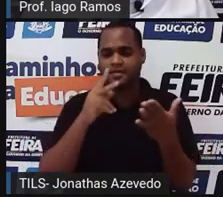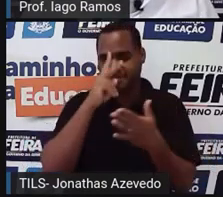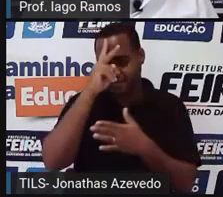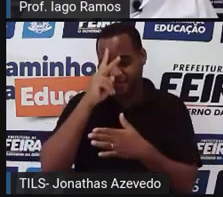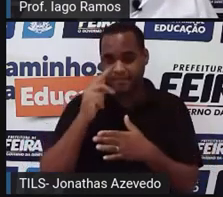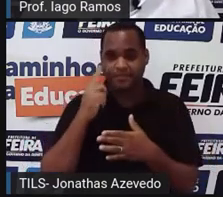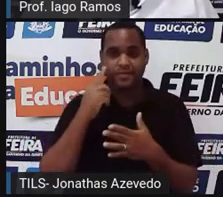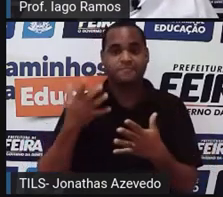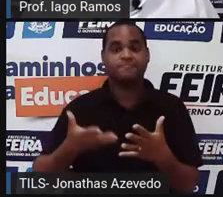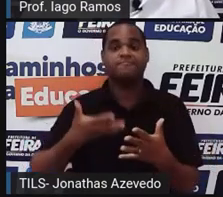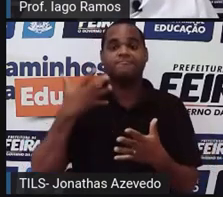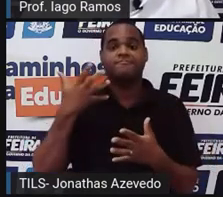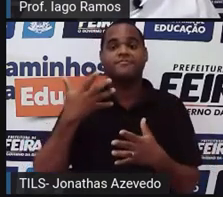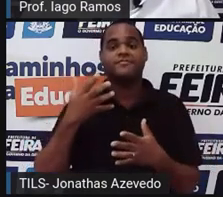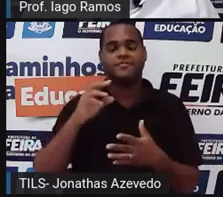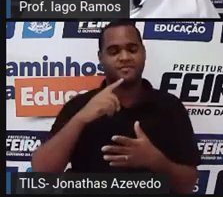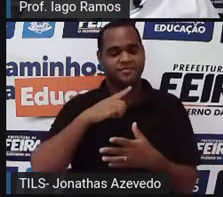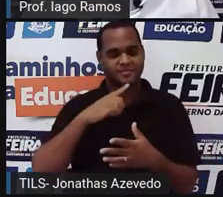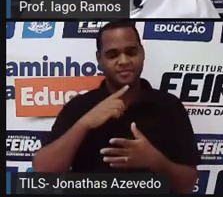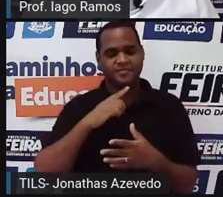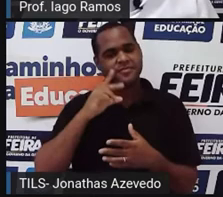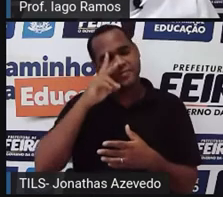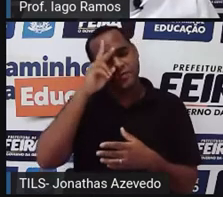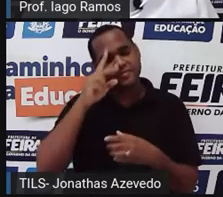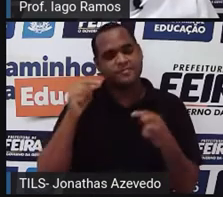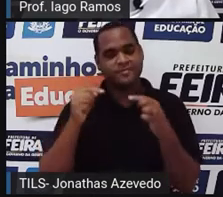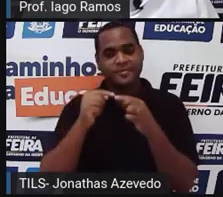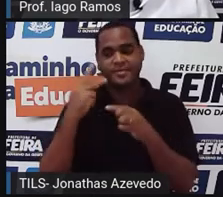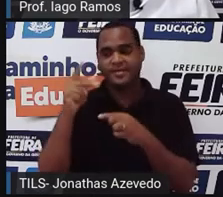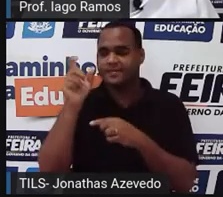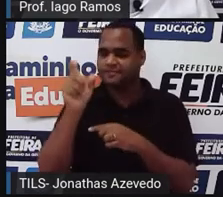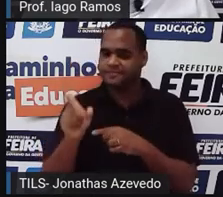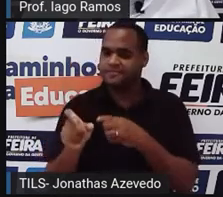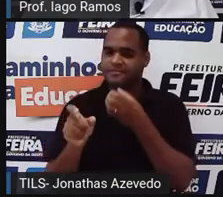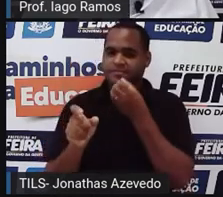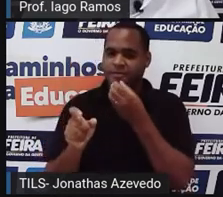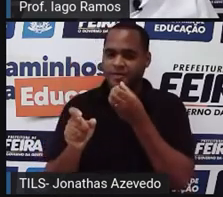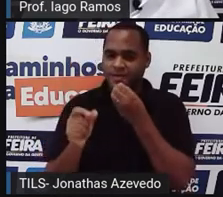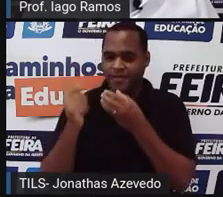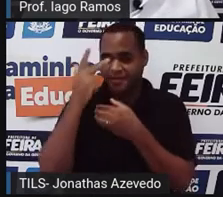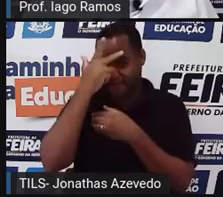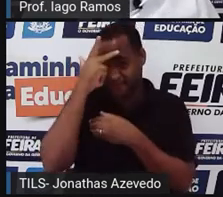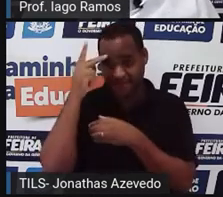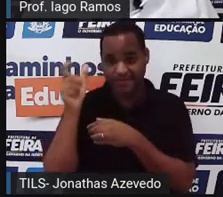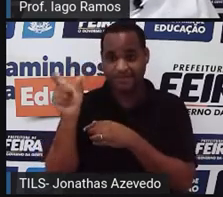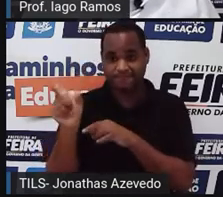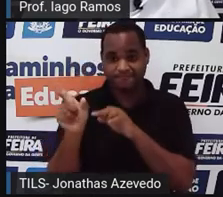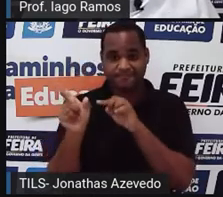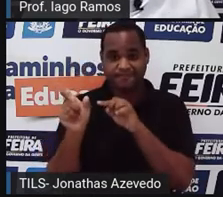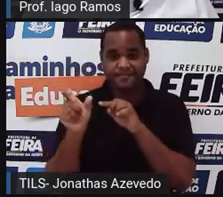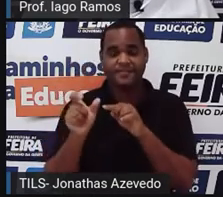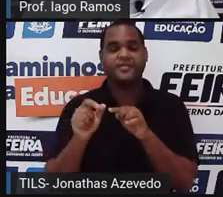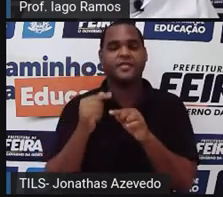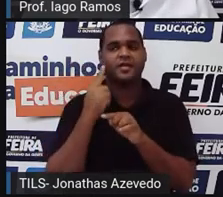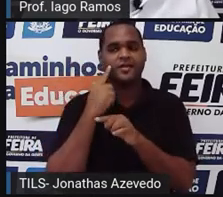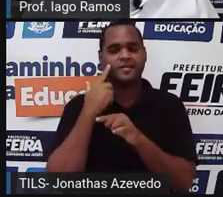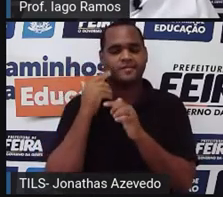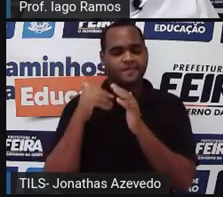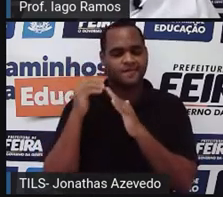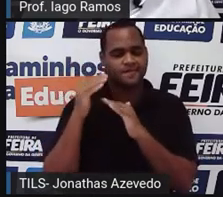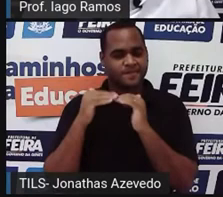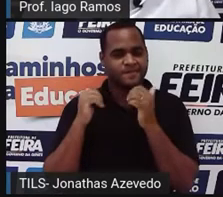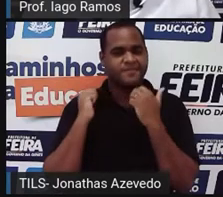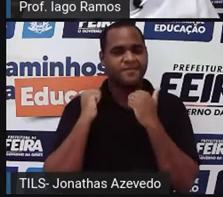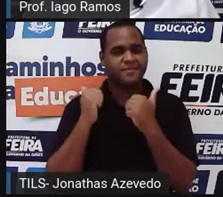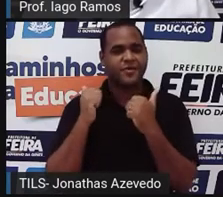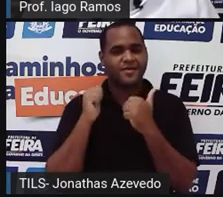inspiração, certo? Uma história que envolve uma personagem incrível, tá?